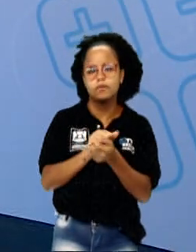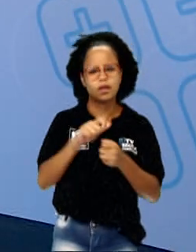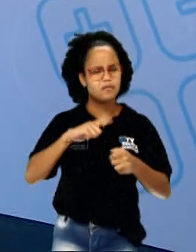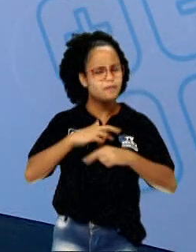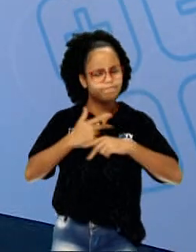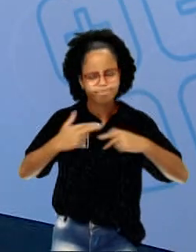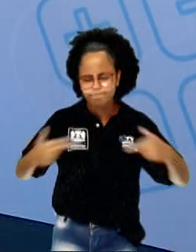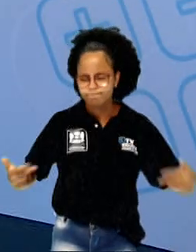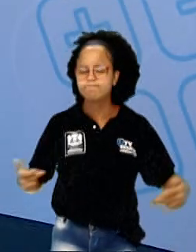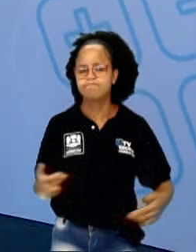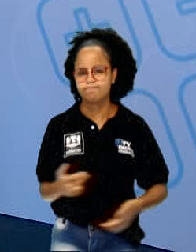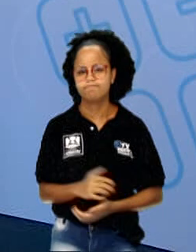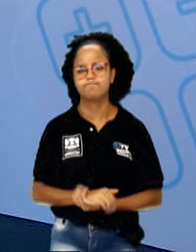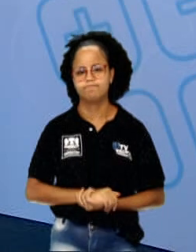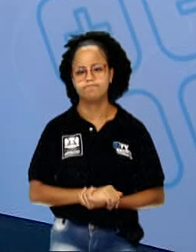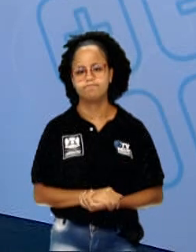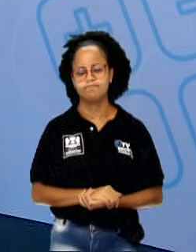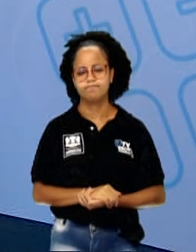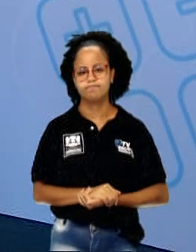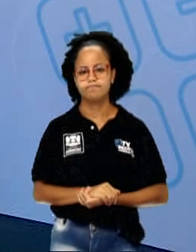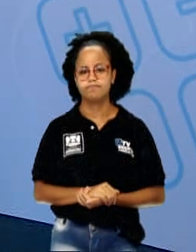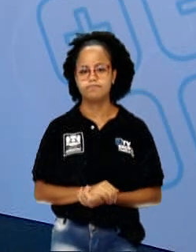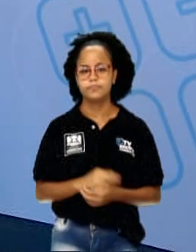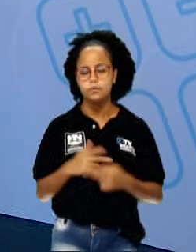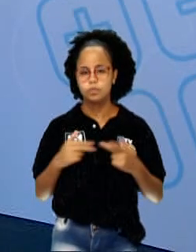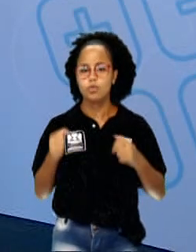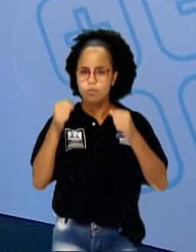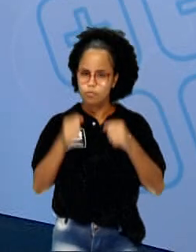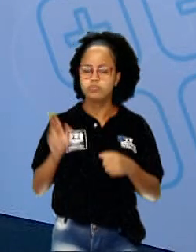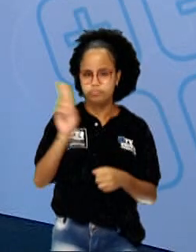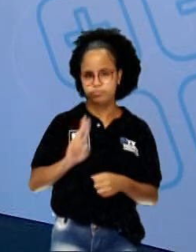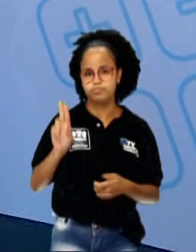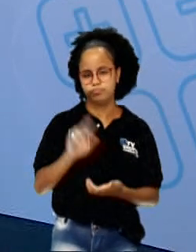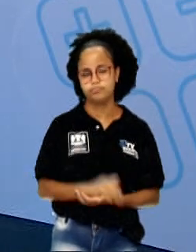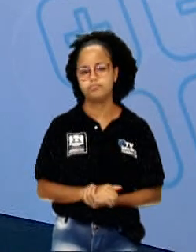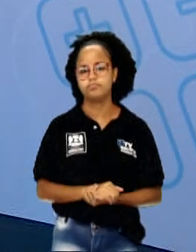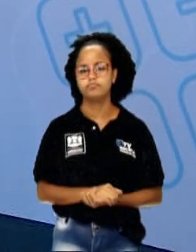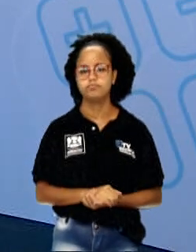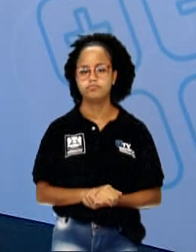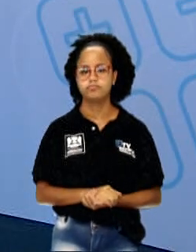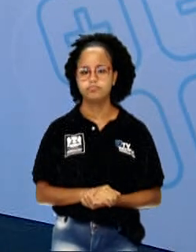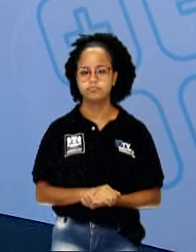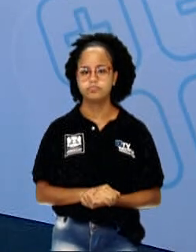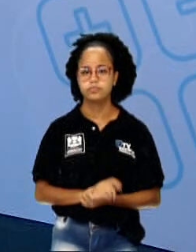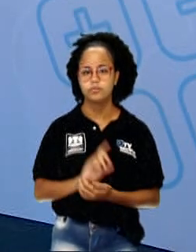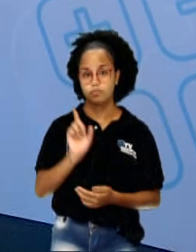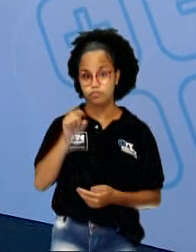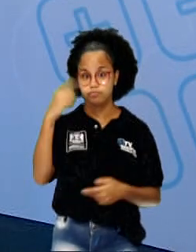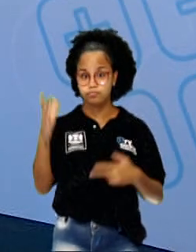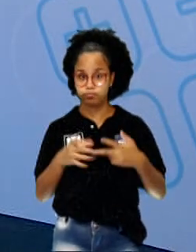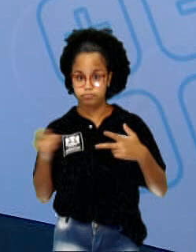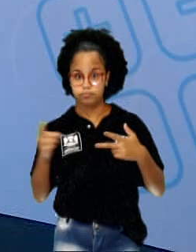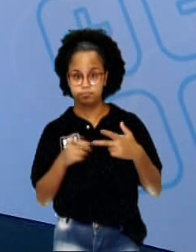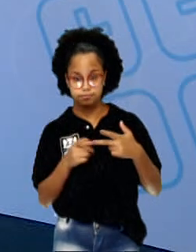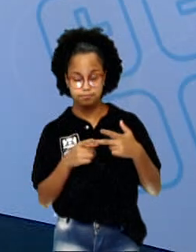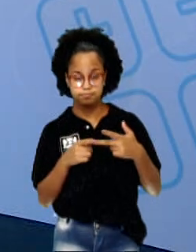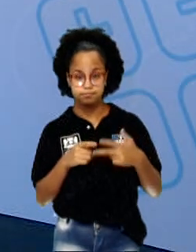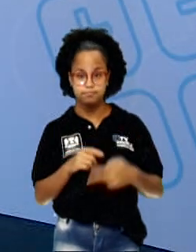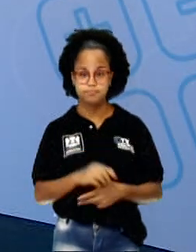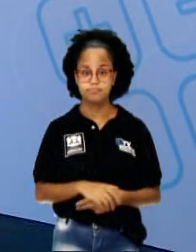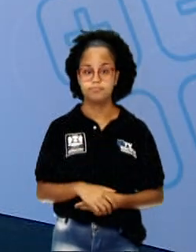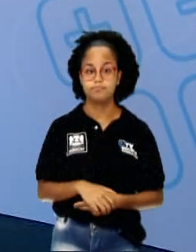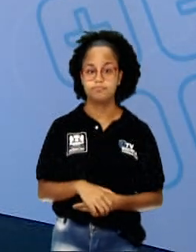tipos de suporte que você vai poder fazer. Vamos para outro elemento da